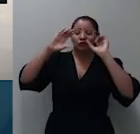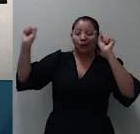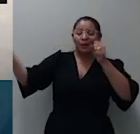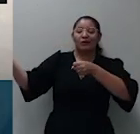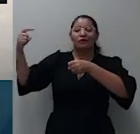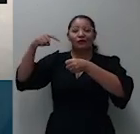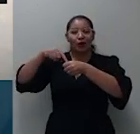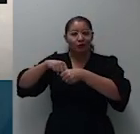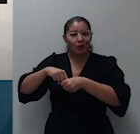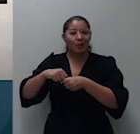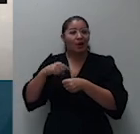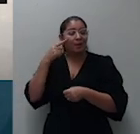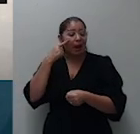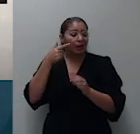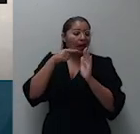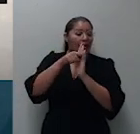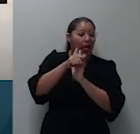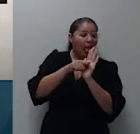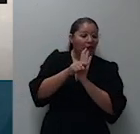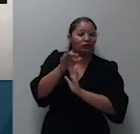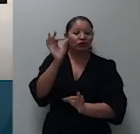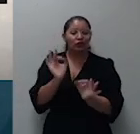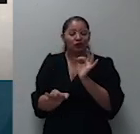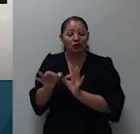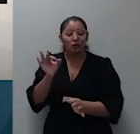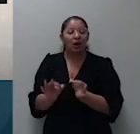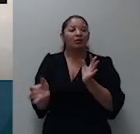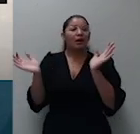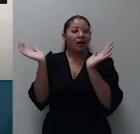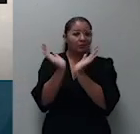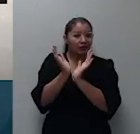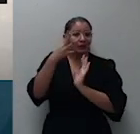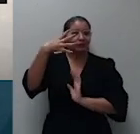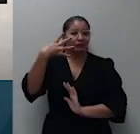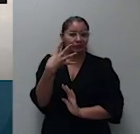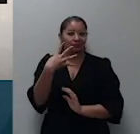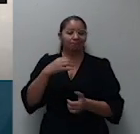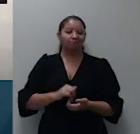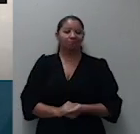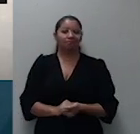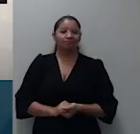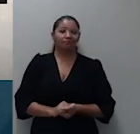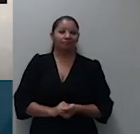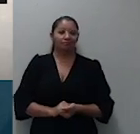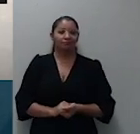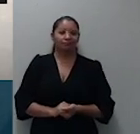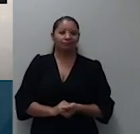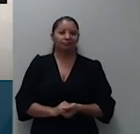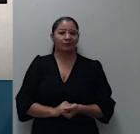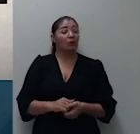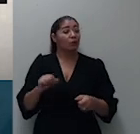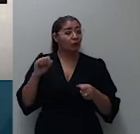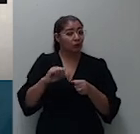rejulgamento na quarta turma o que foi feito é o meu voto no